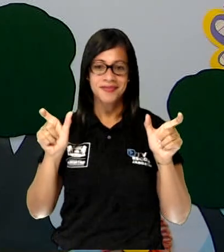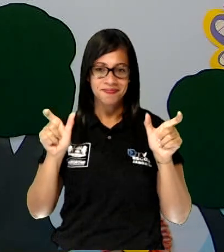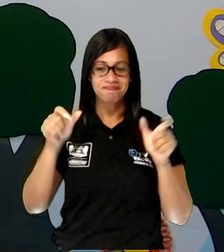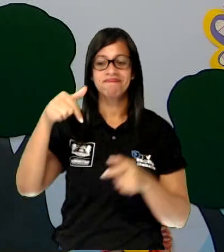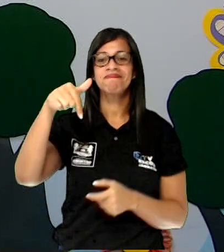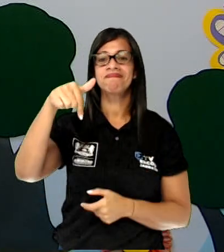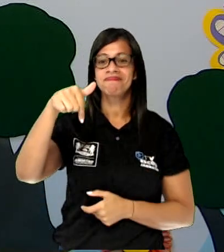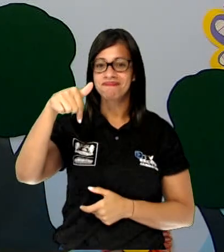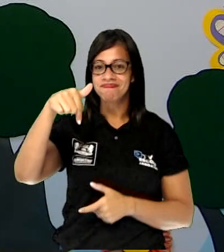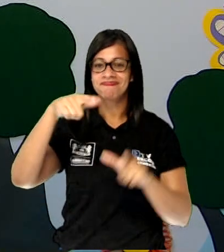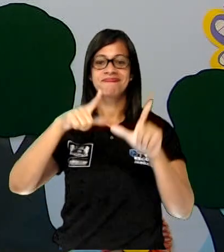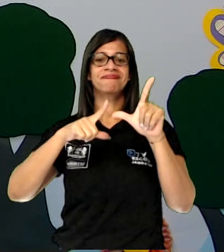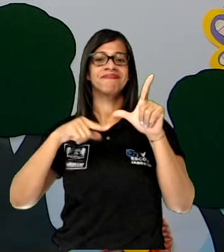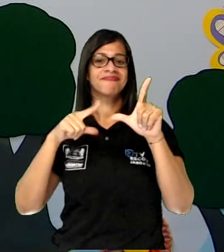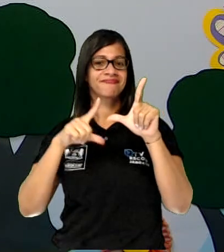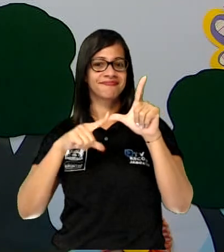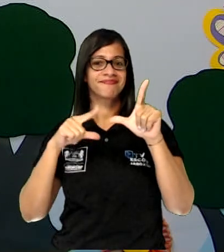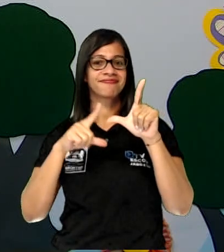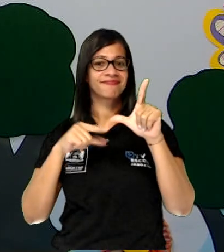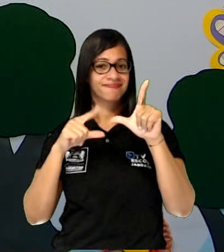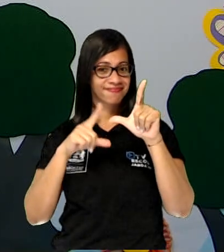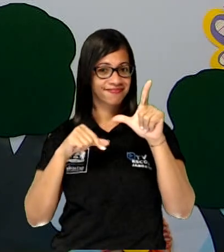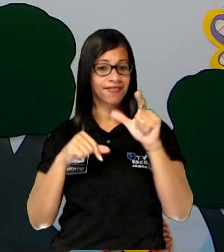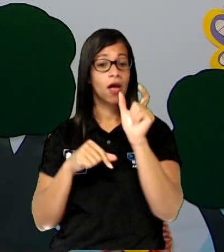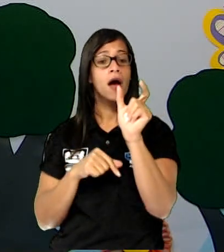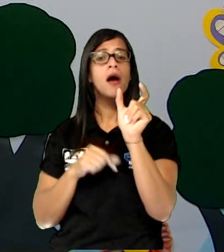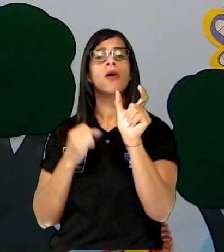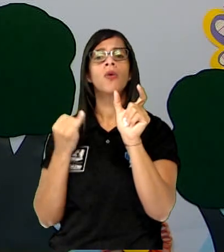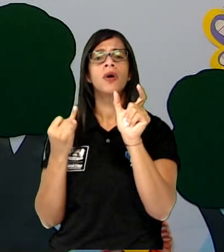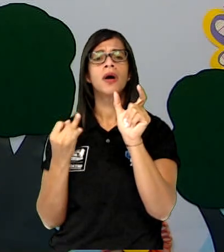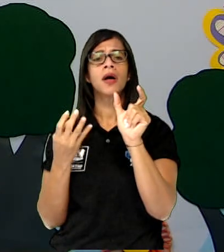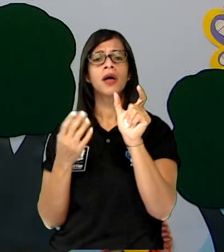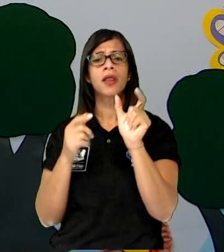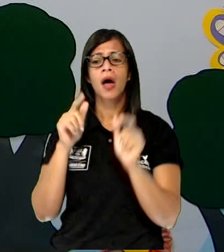letras. E quantas sílabas? Vamos bater palma?